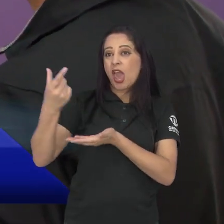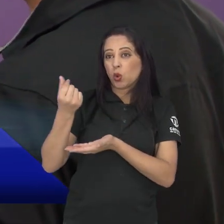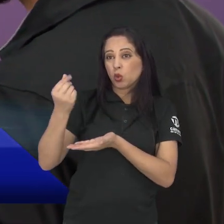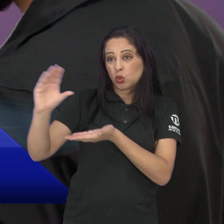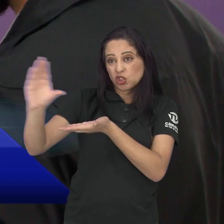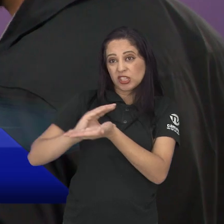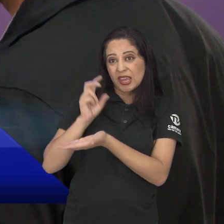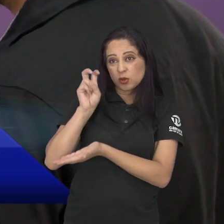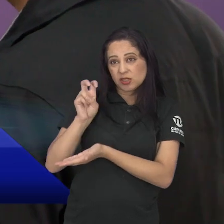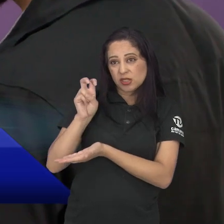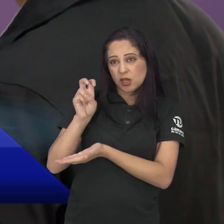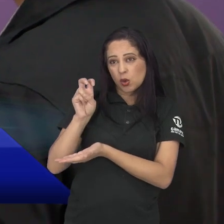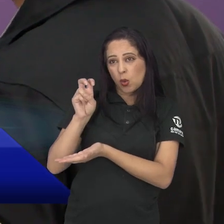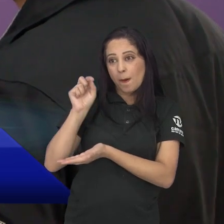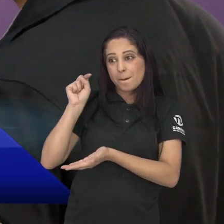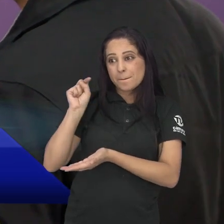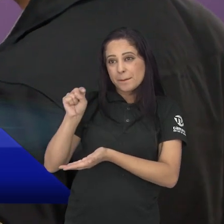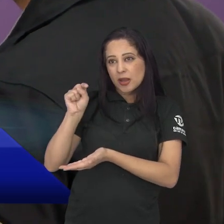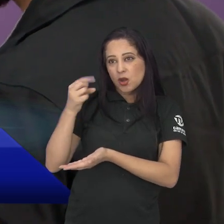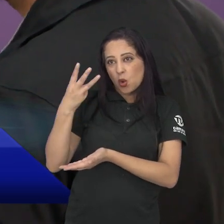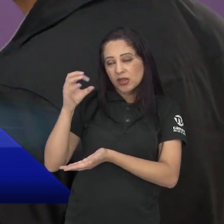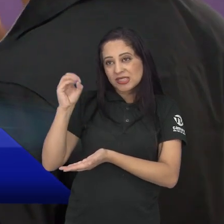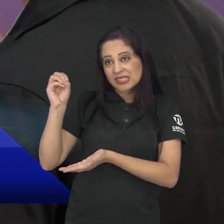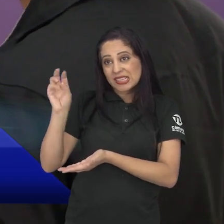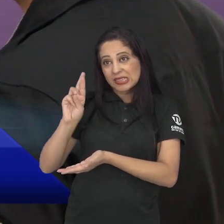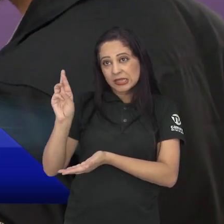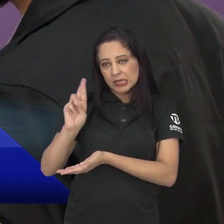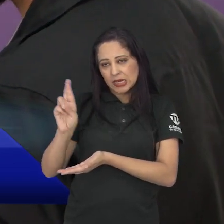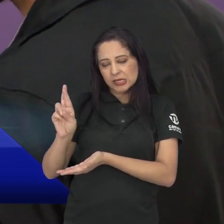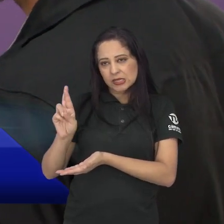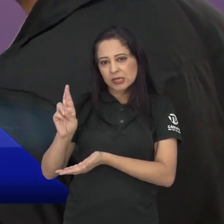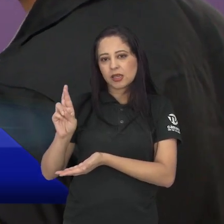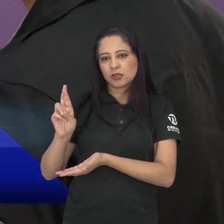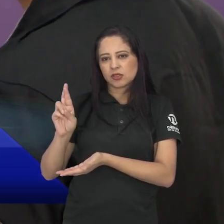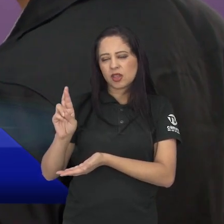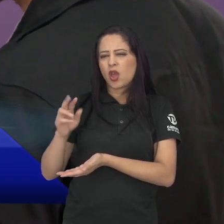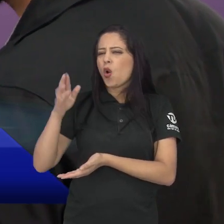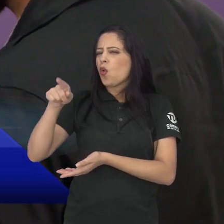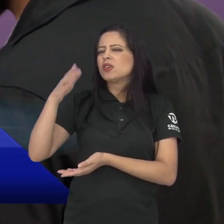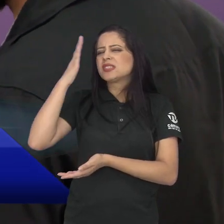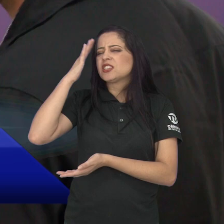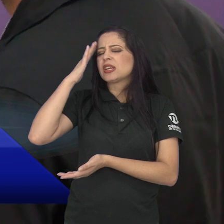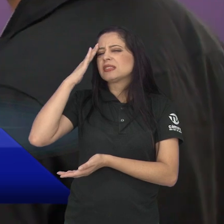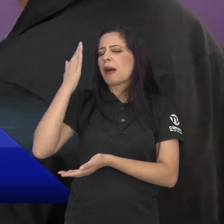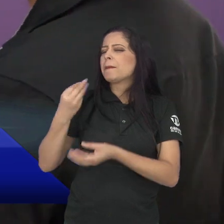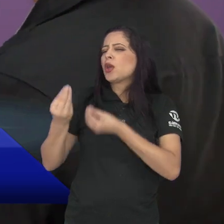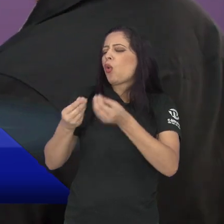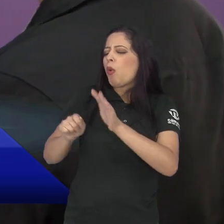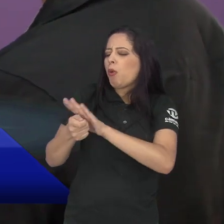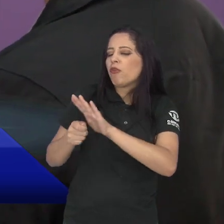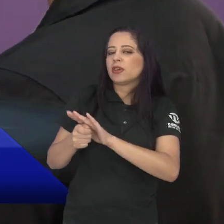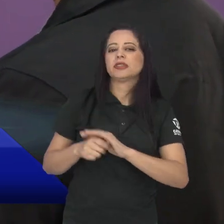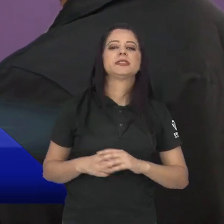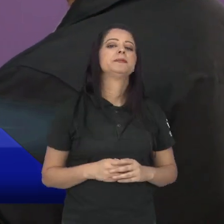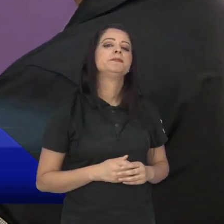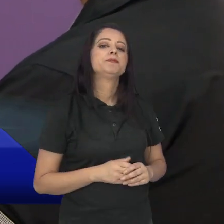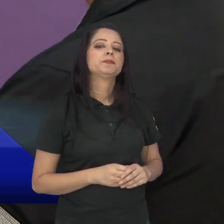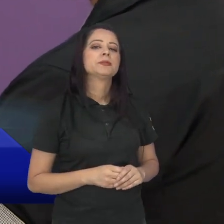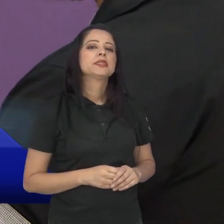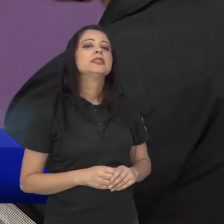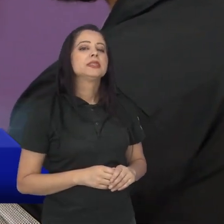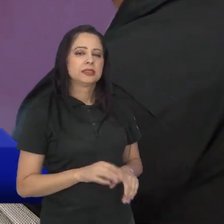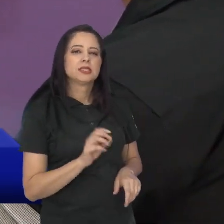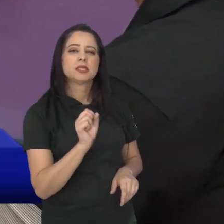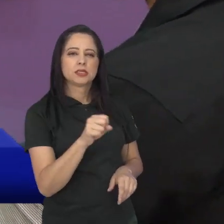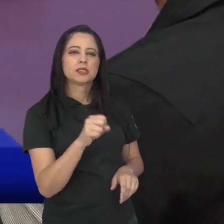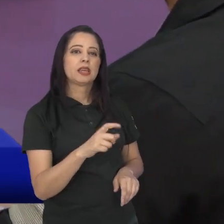300 mil reais. Como que vai ser feita a aplicação desses recursos? Você já tem também uma previsão? Temos sim. Inclusive